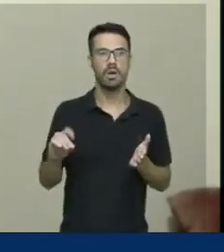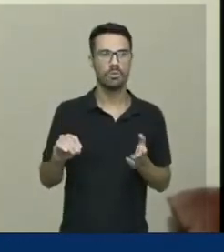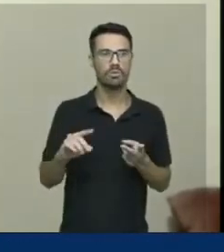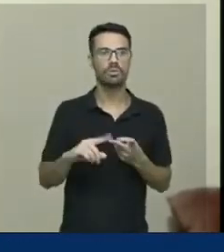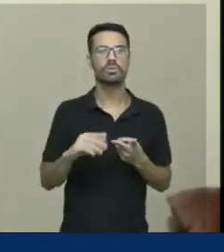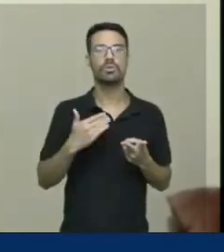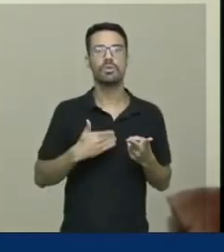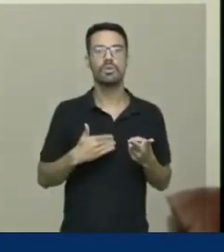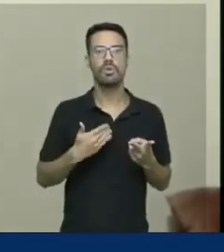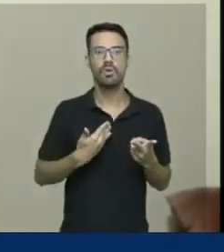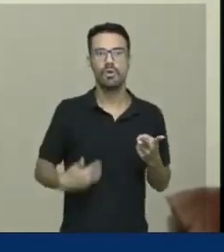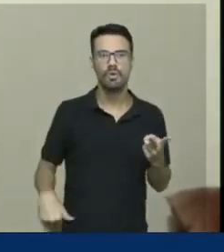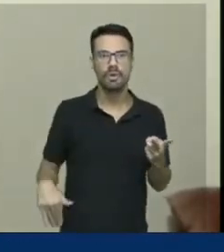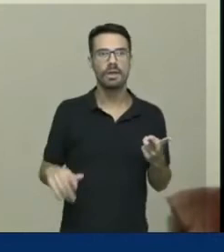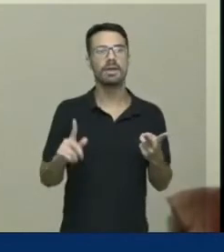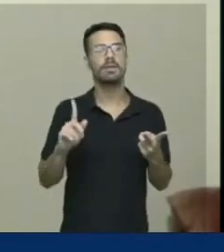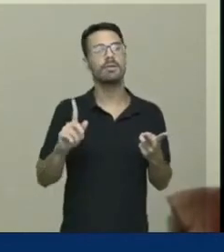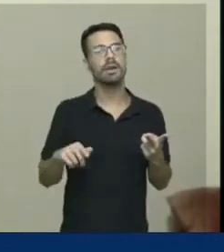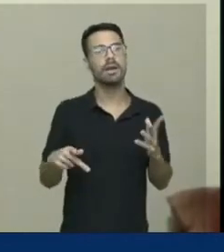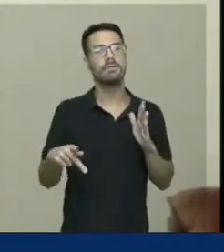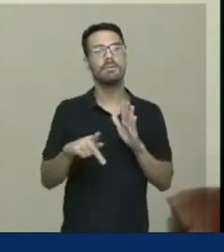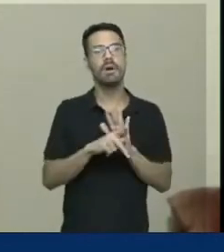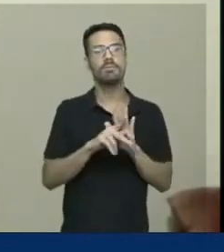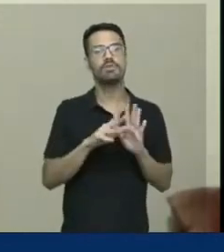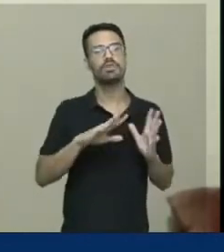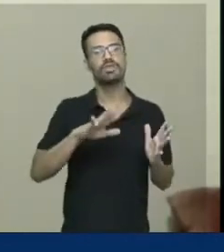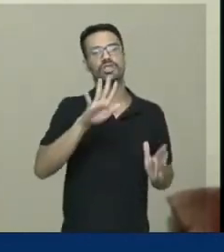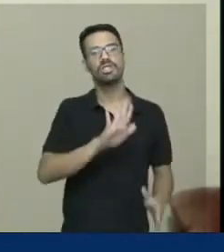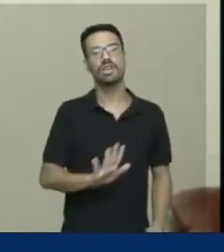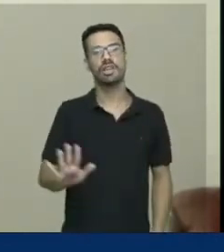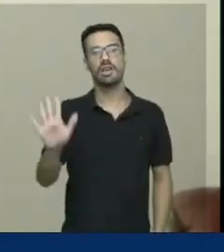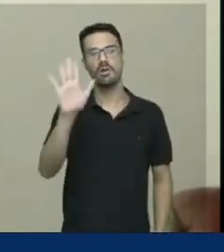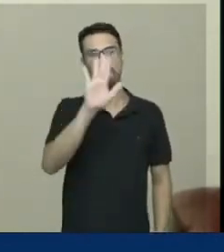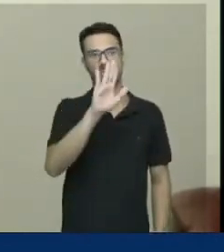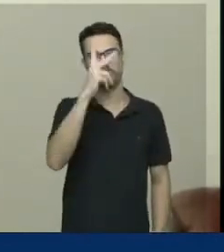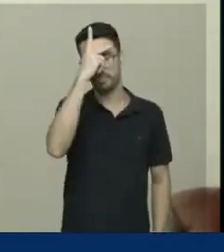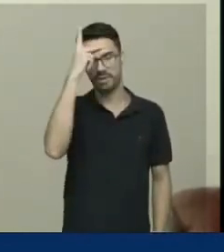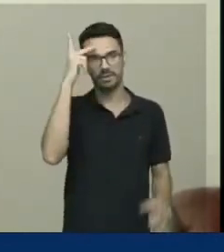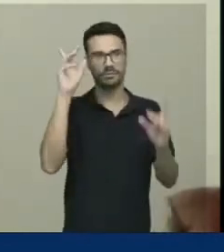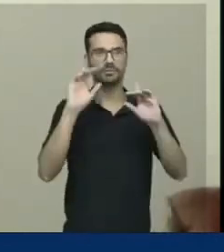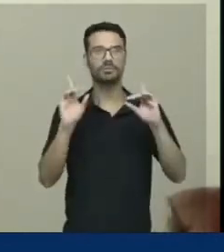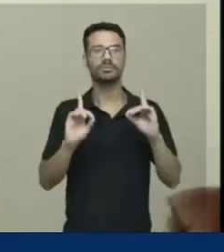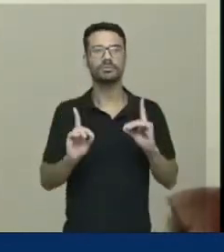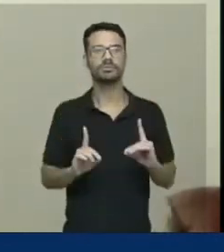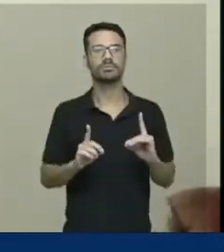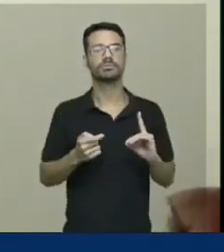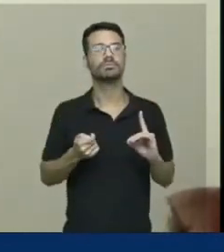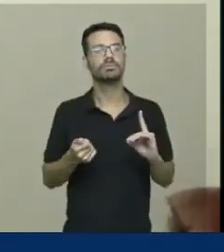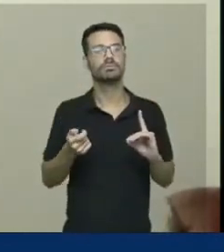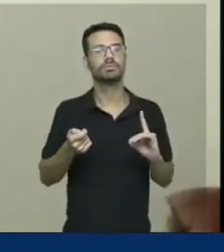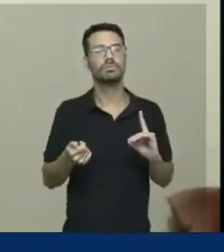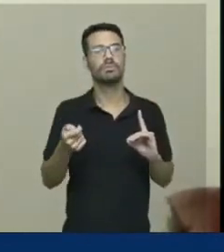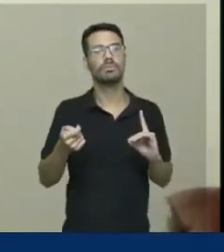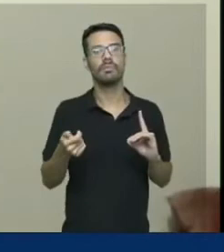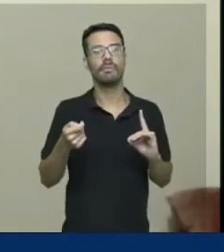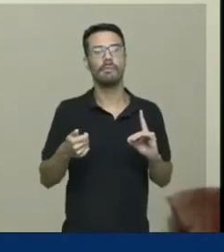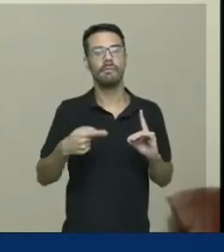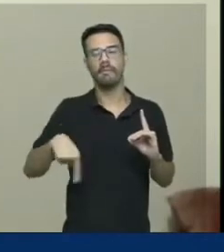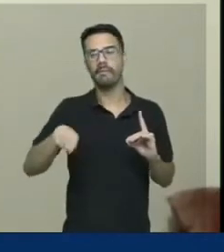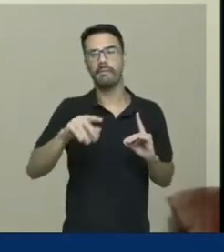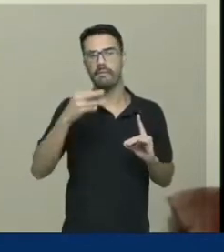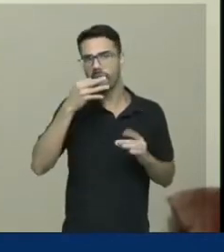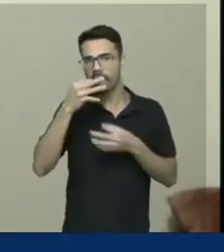é ao cenário que nós estamos vivendo. Eu penso que as pessoas com deficiência são pouquíssimo ouvidas